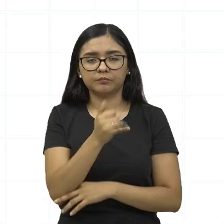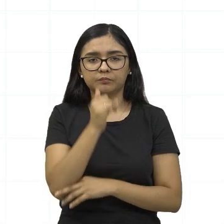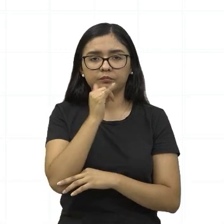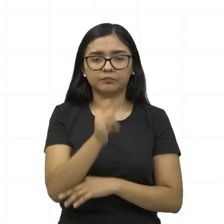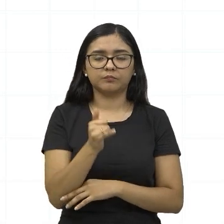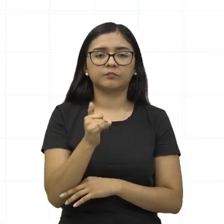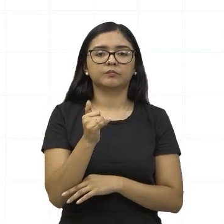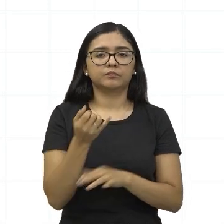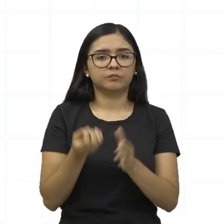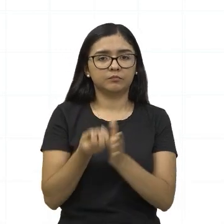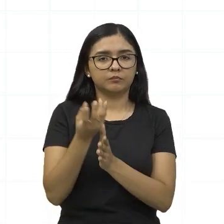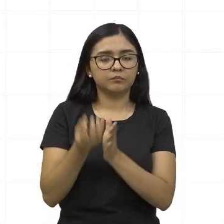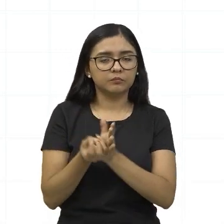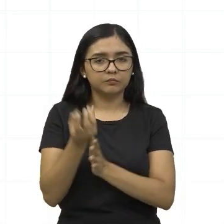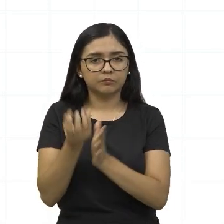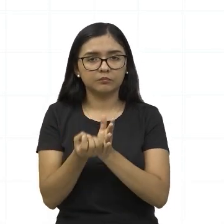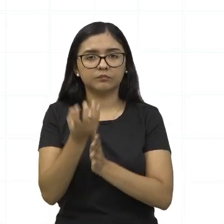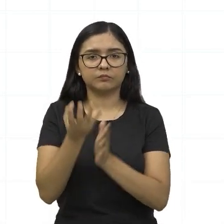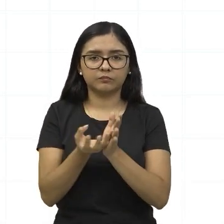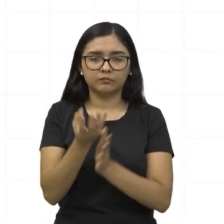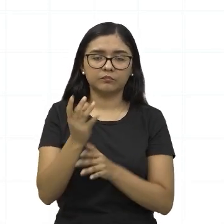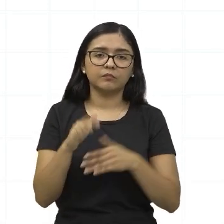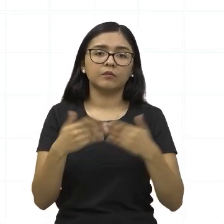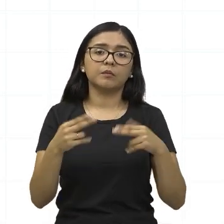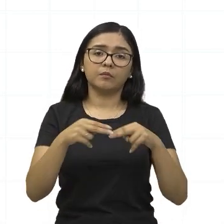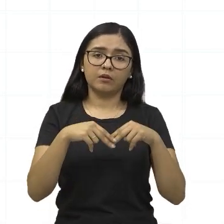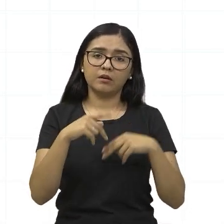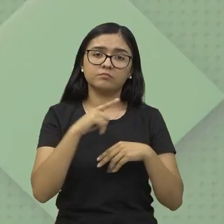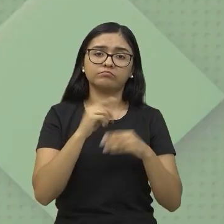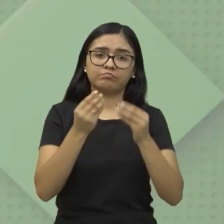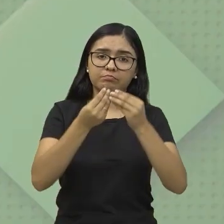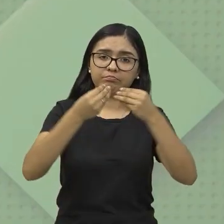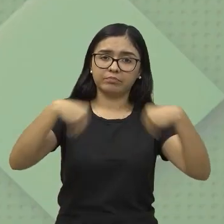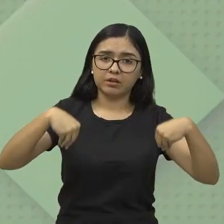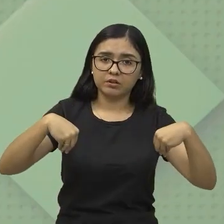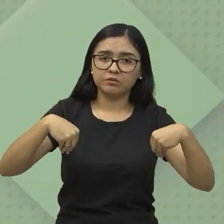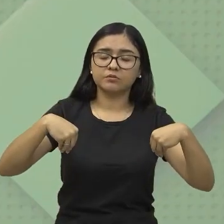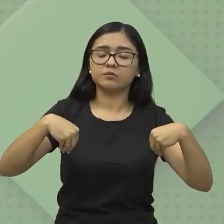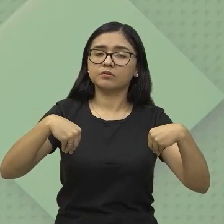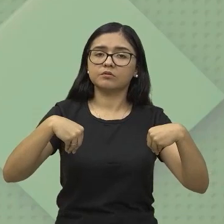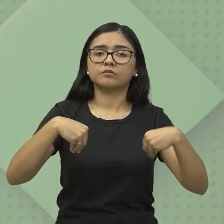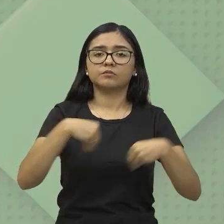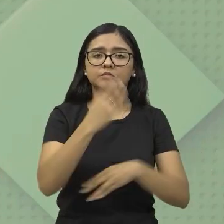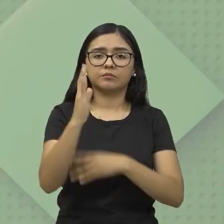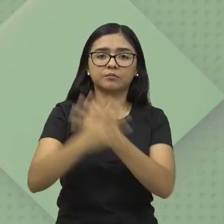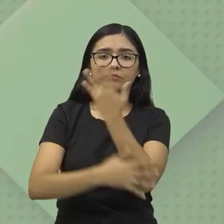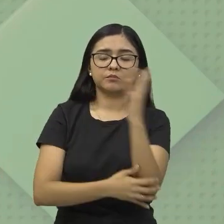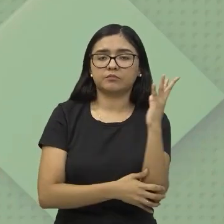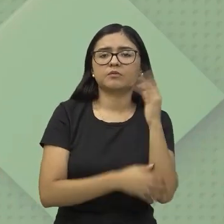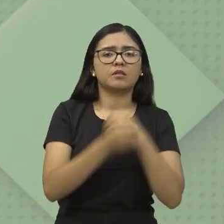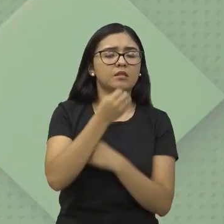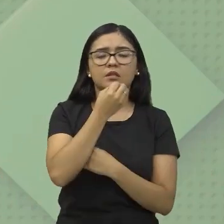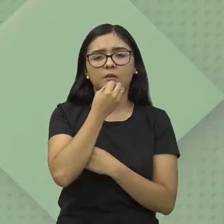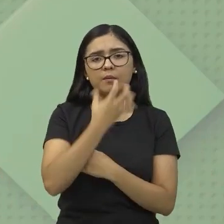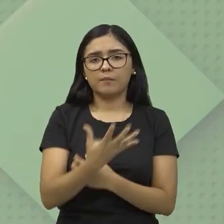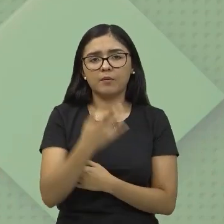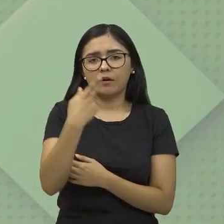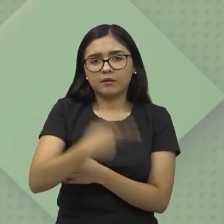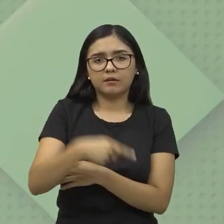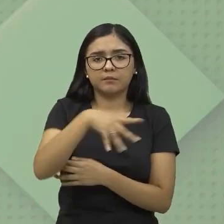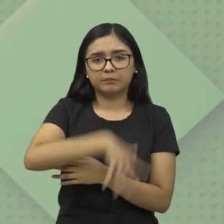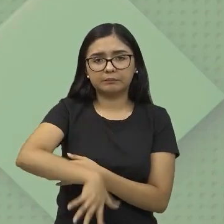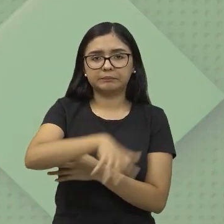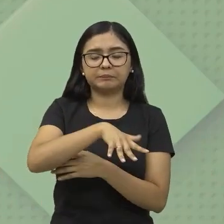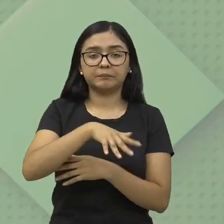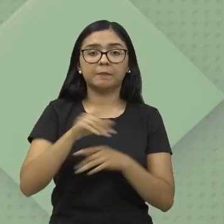de geração de energia elétrica, que trazia alguns prejuízos, que não era eficiente aqui para a nossa região, não dava conta.